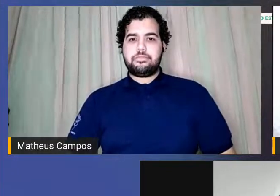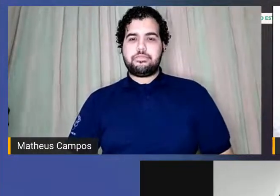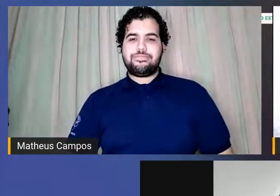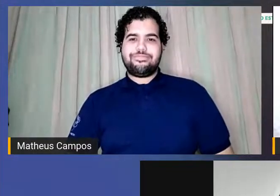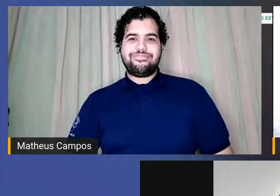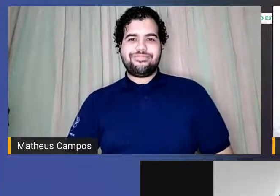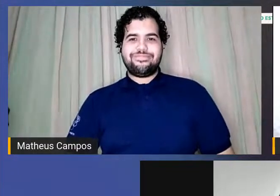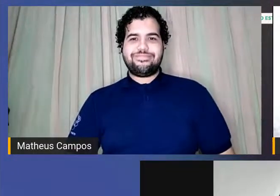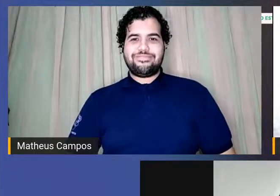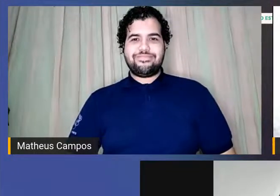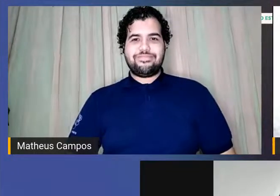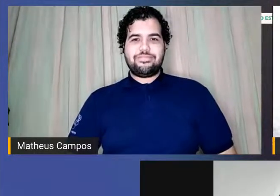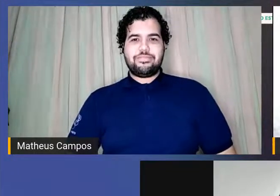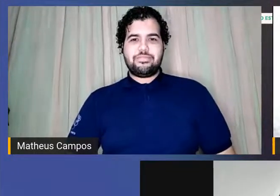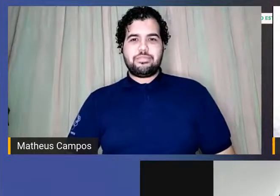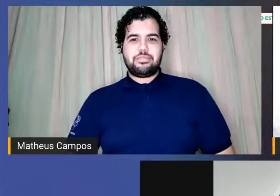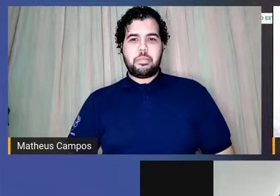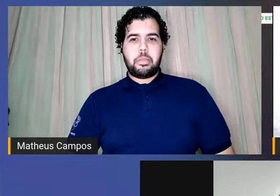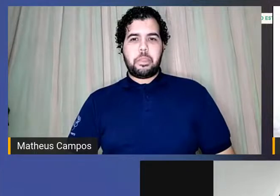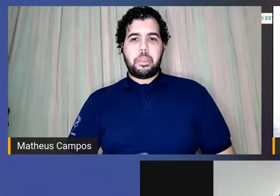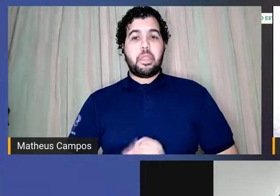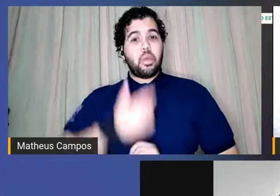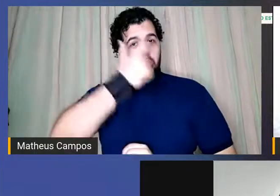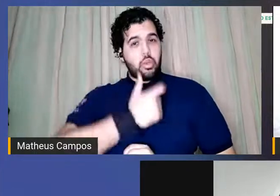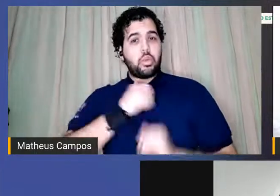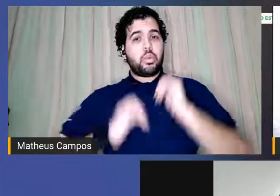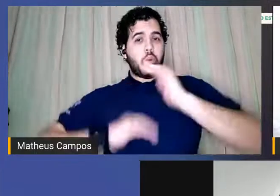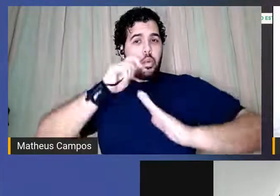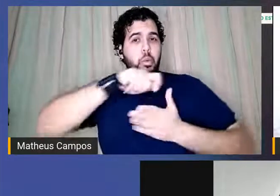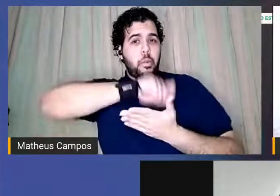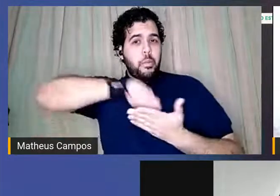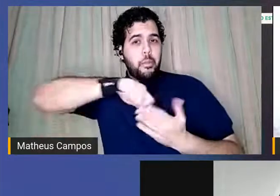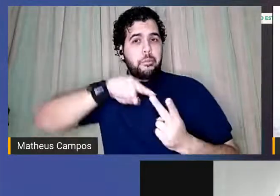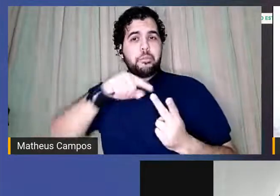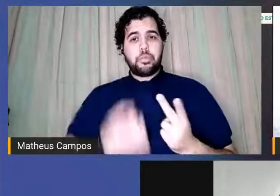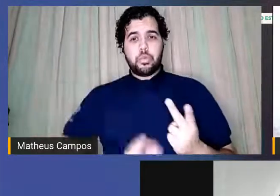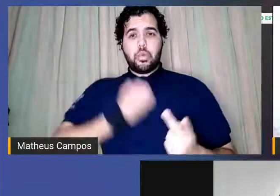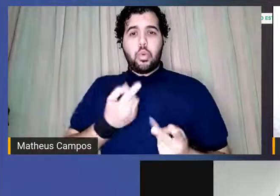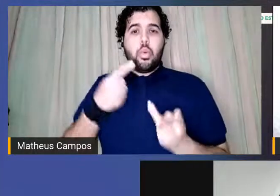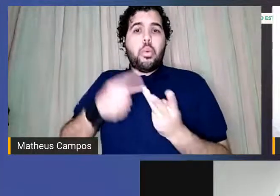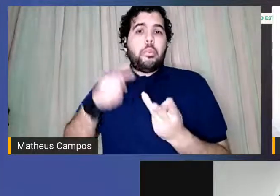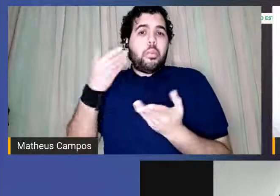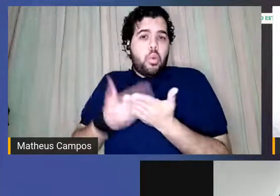E eu sou escritora, poeta, estudante de história.